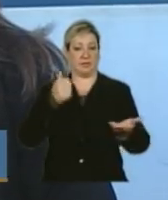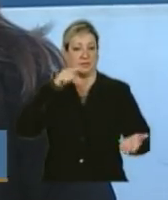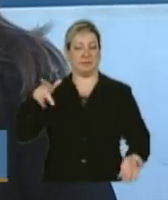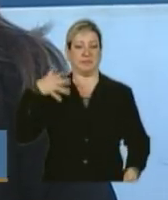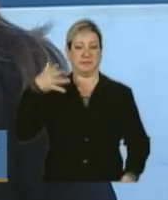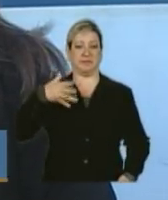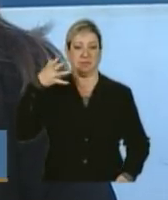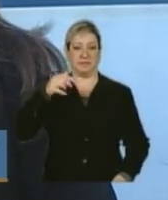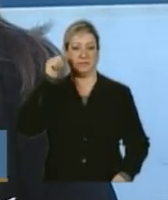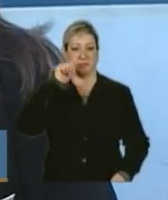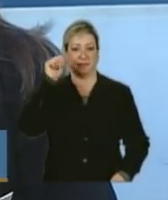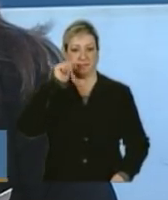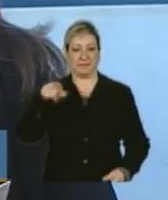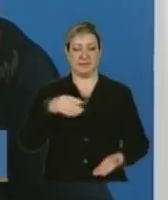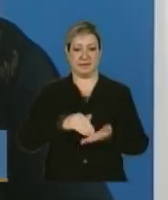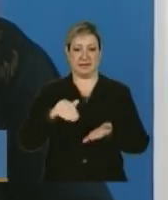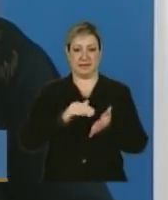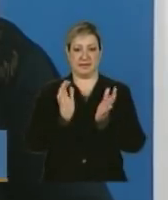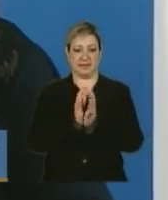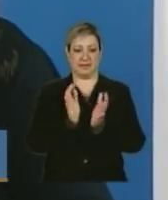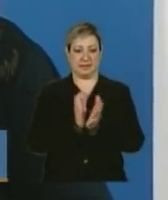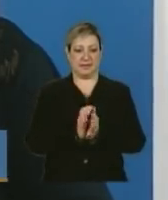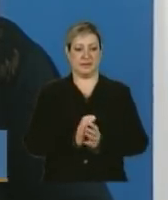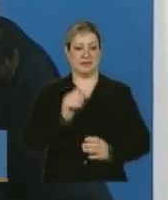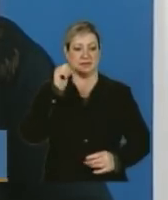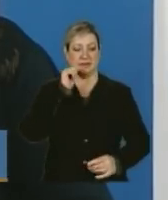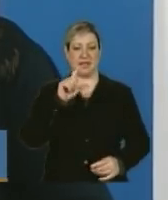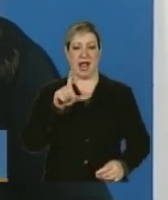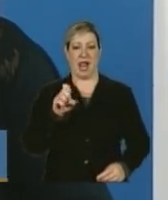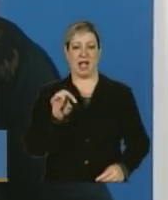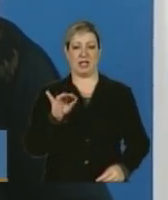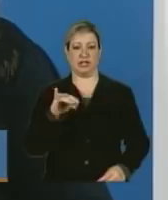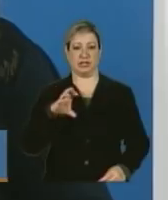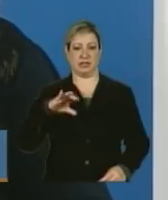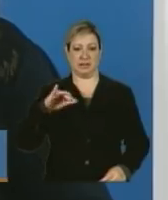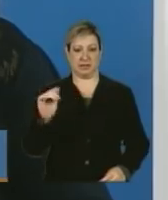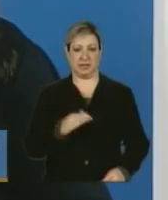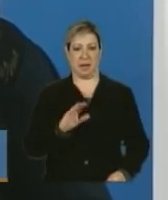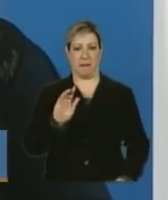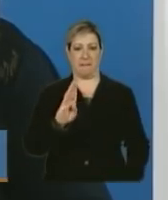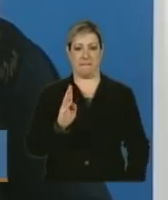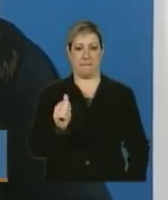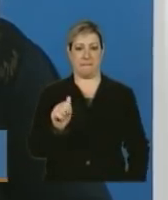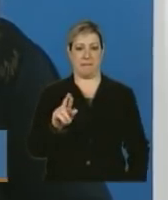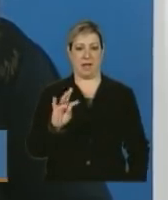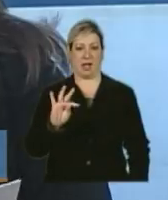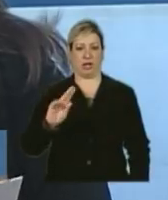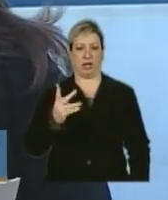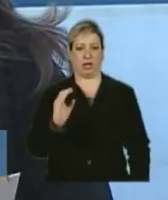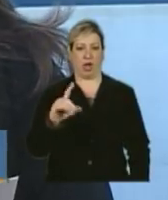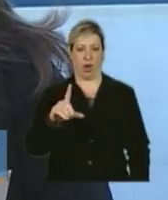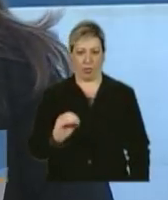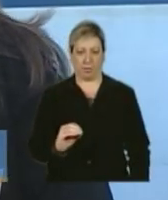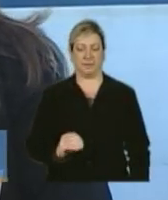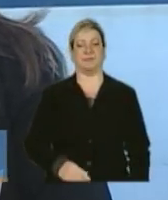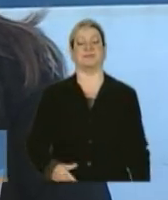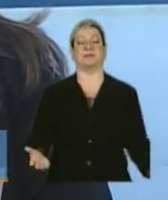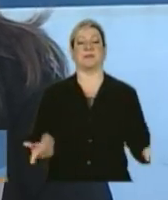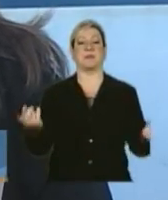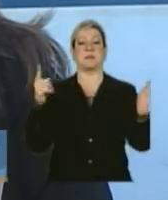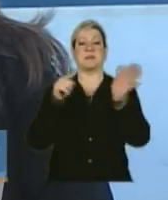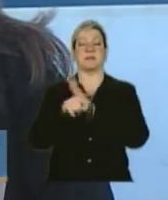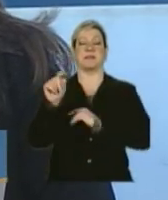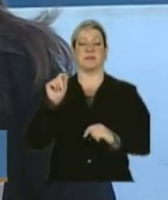Secretaria Nacional de Renda de Cidadania, SENARC, Letícia Bartô. Bom, Letícia, a primeira pergunta seria o